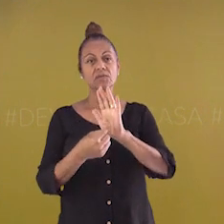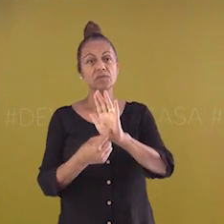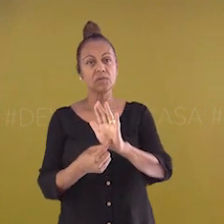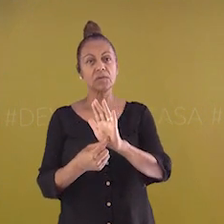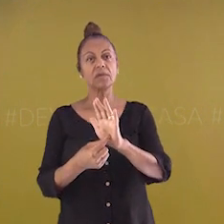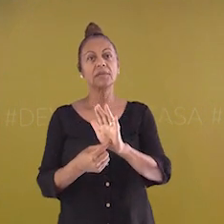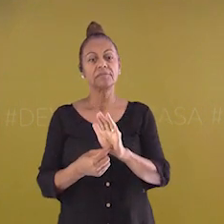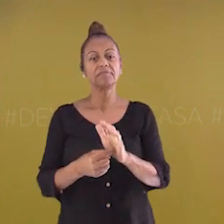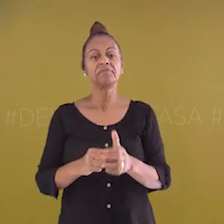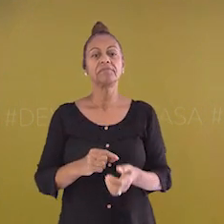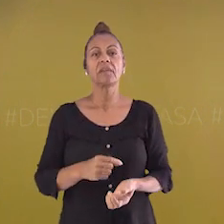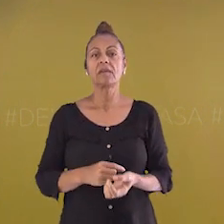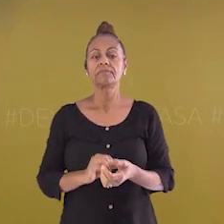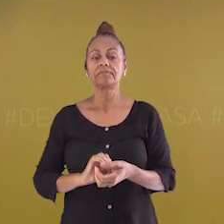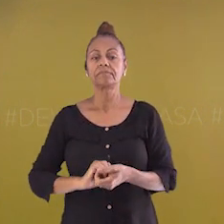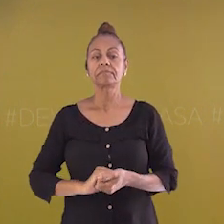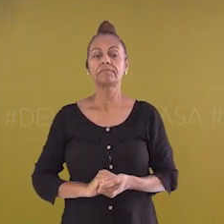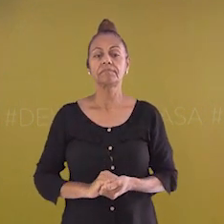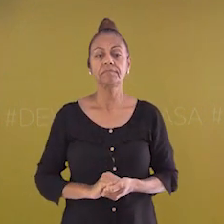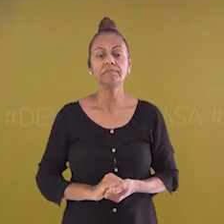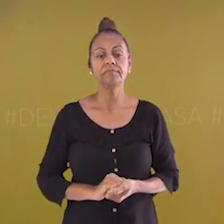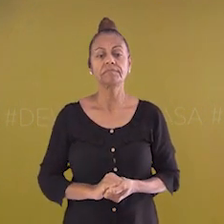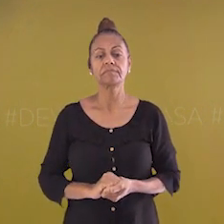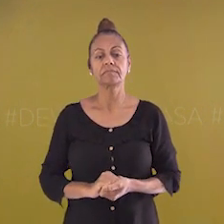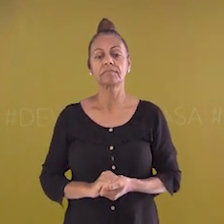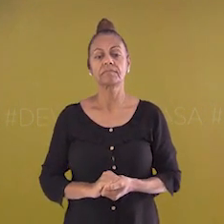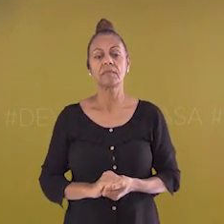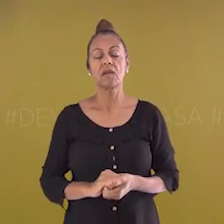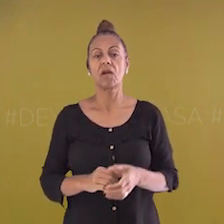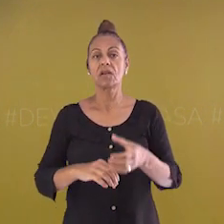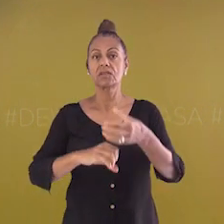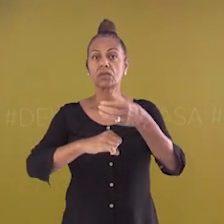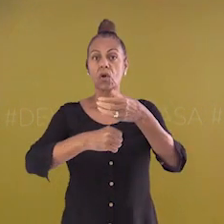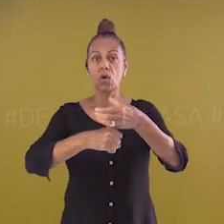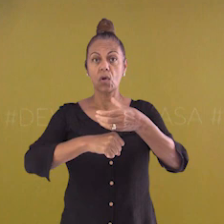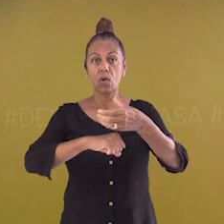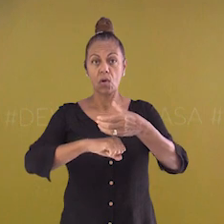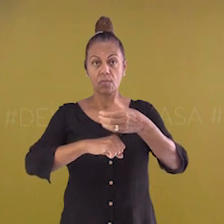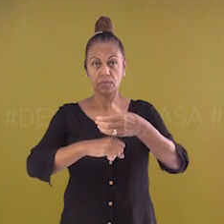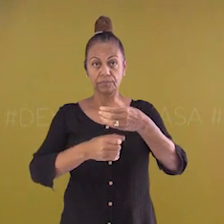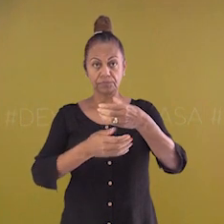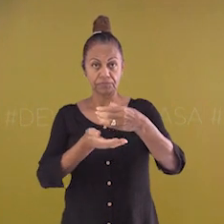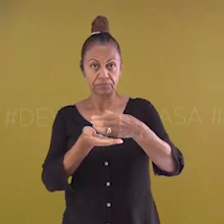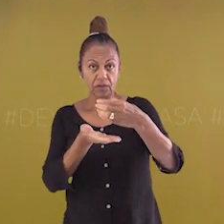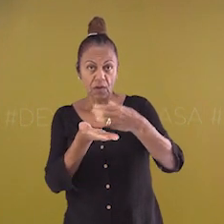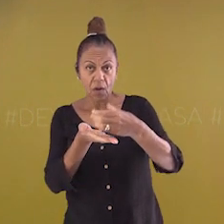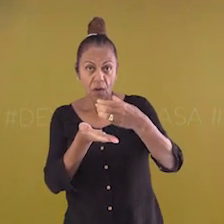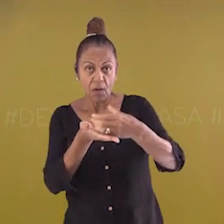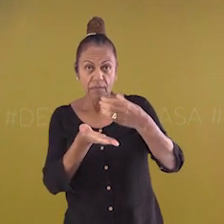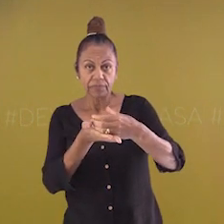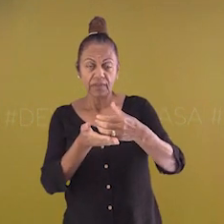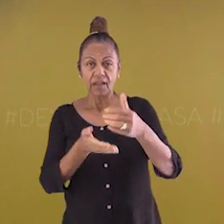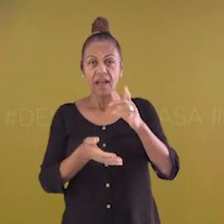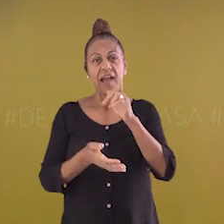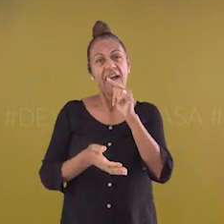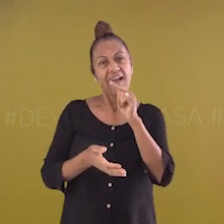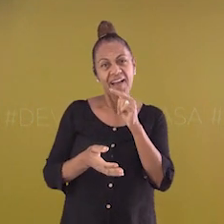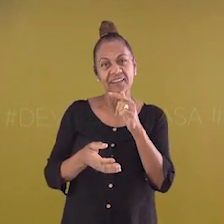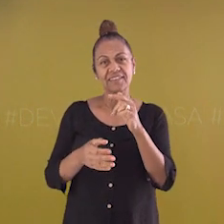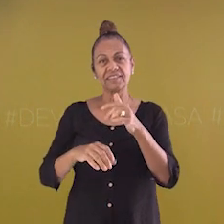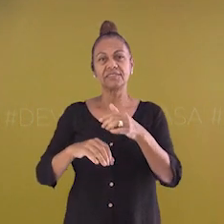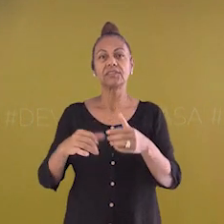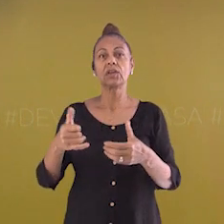apresenta o mesmo aspecto. Olha só esse copo com água e óleo. Observe que podemos